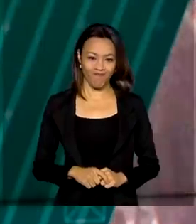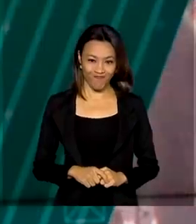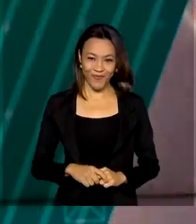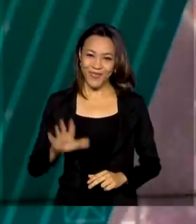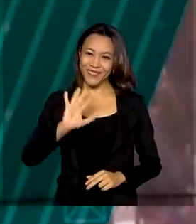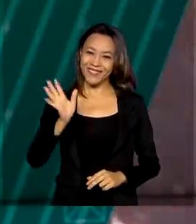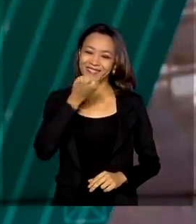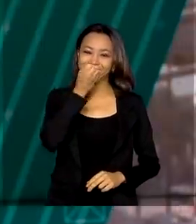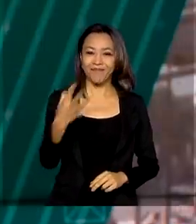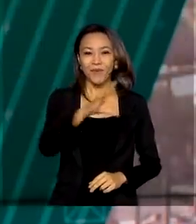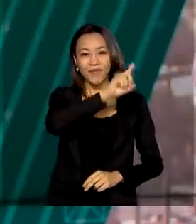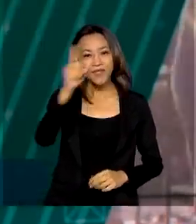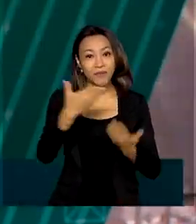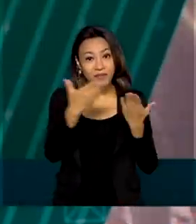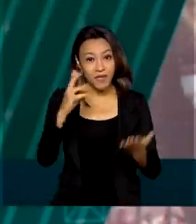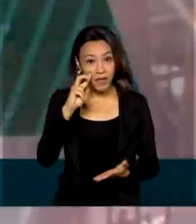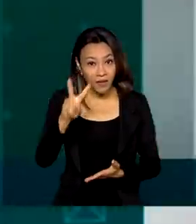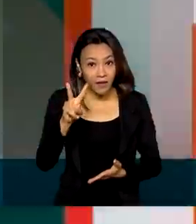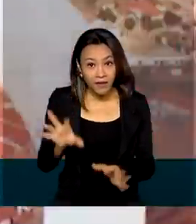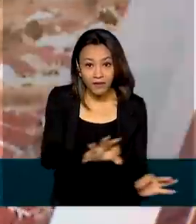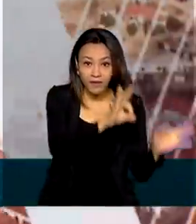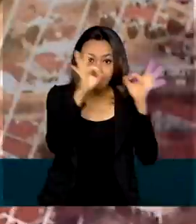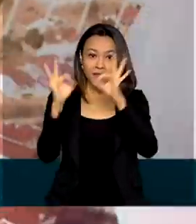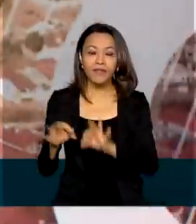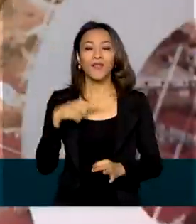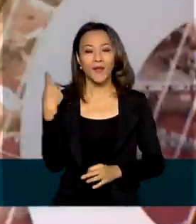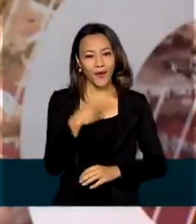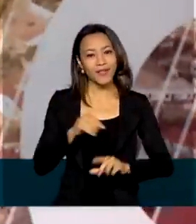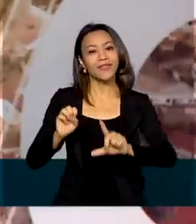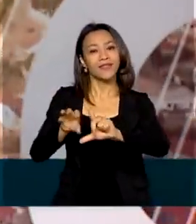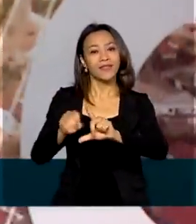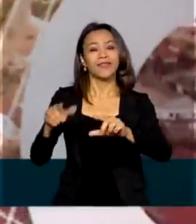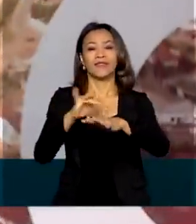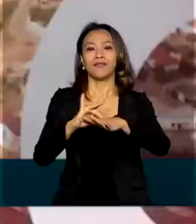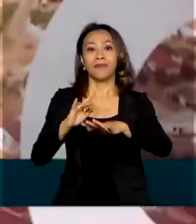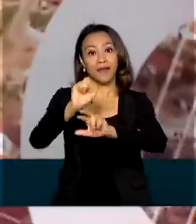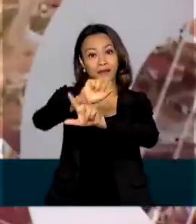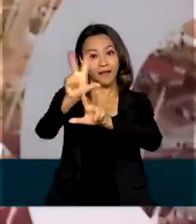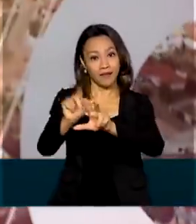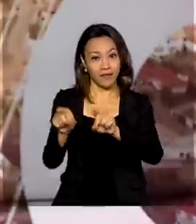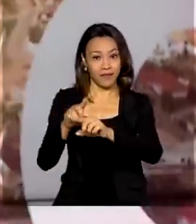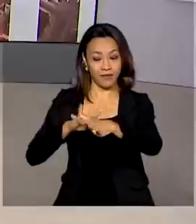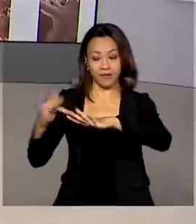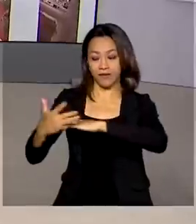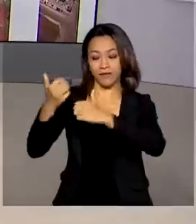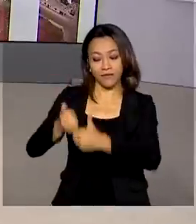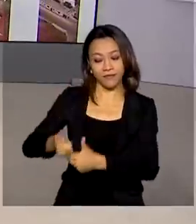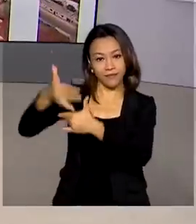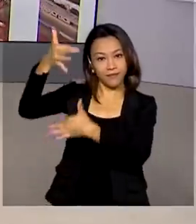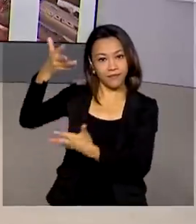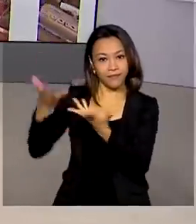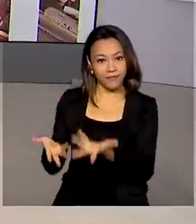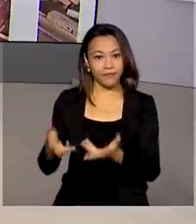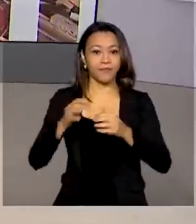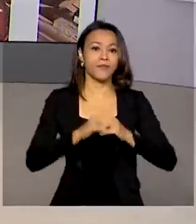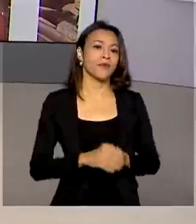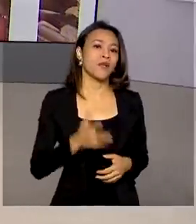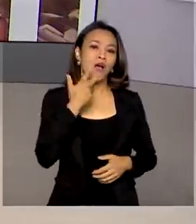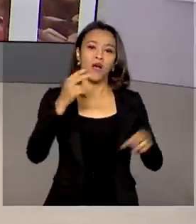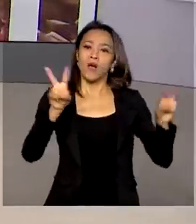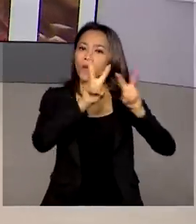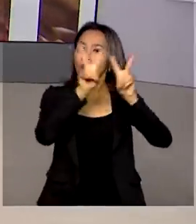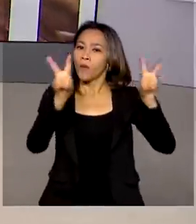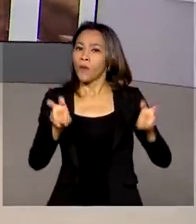Olá, bom dia para você que nos acompanha. Estamos ao vivo pela TV Brasil e redes sociais. A gente começa falando de